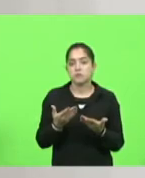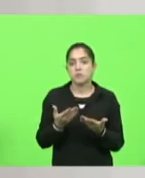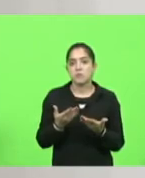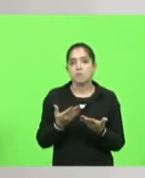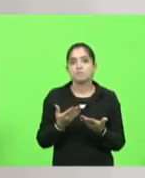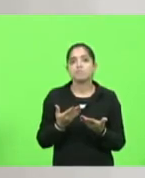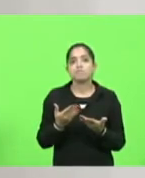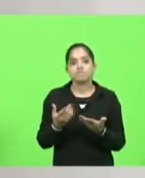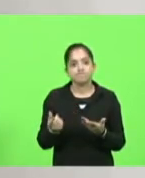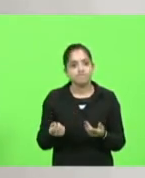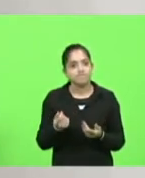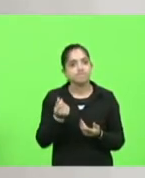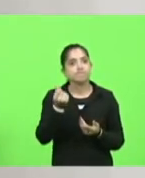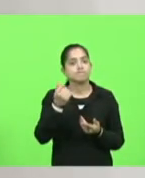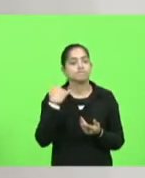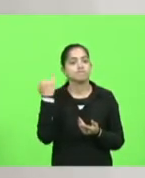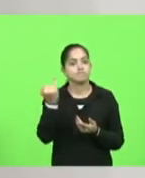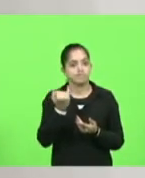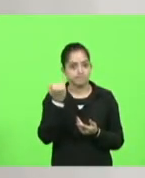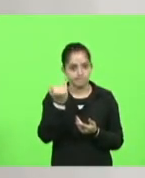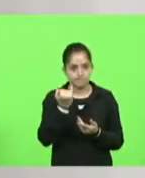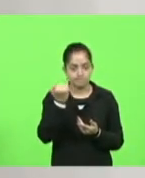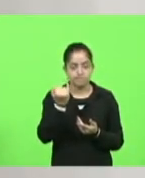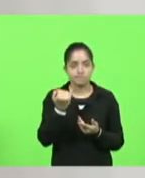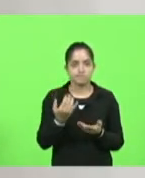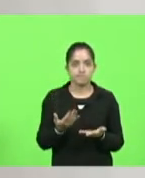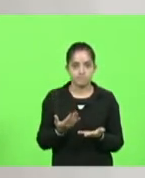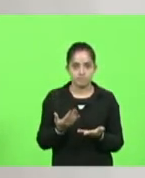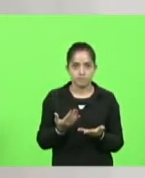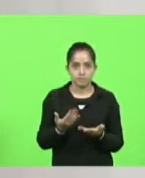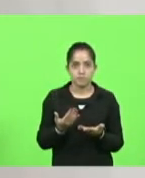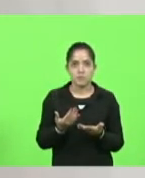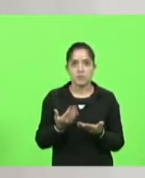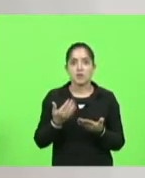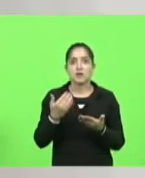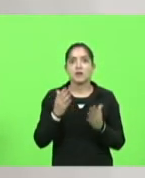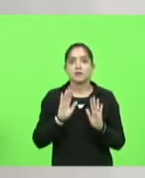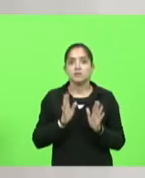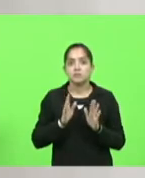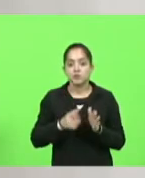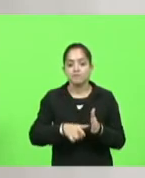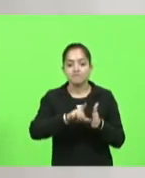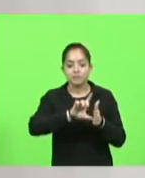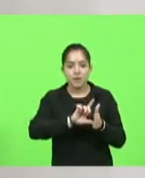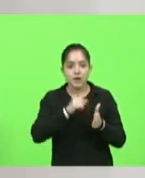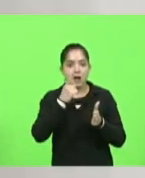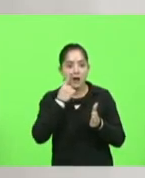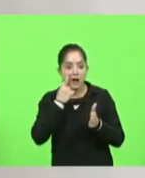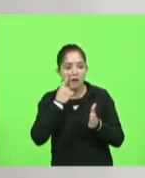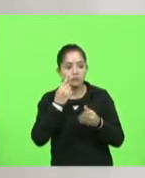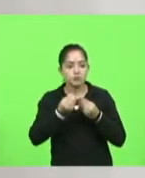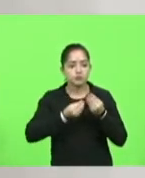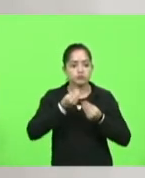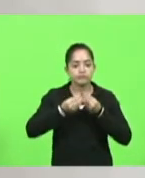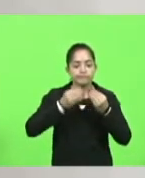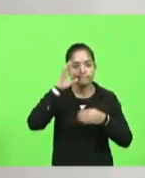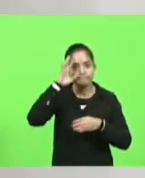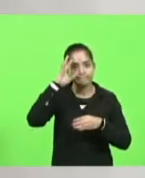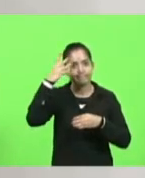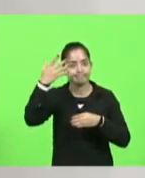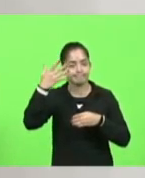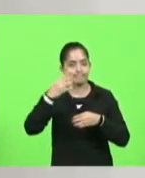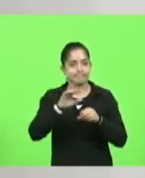de valor importante porque ele antecipa a possibilidade de solução a ser edificada, ser